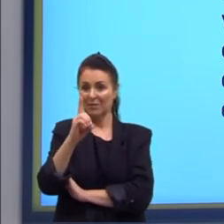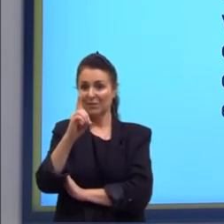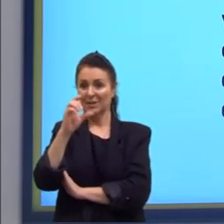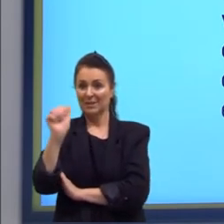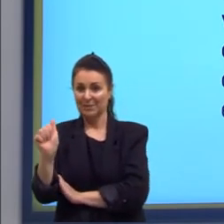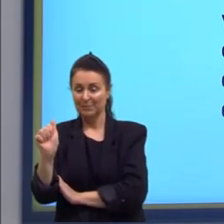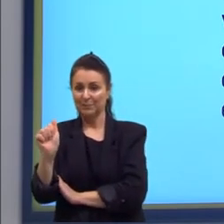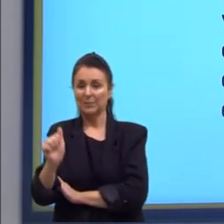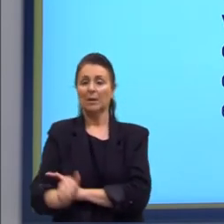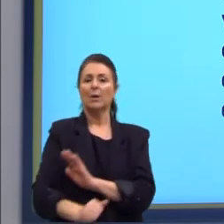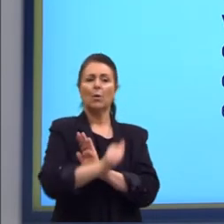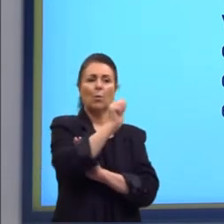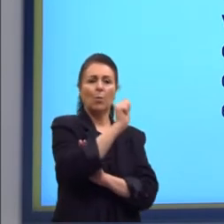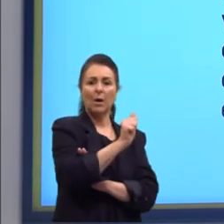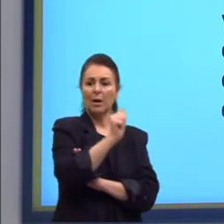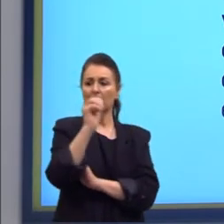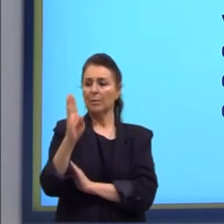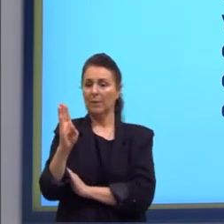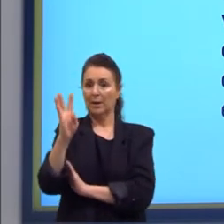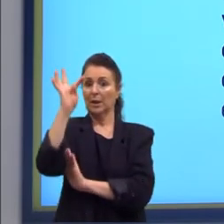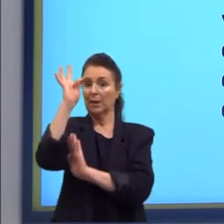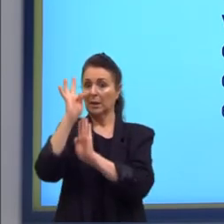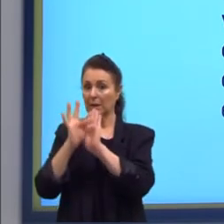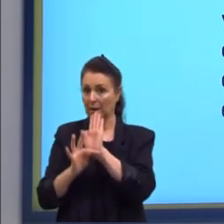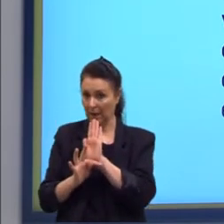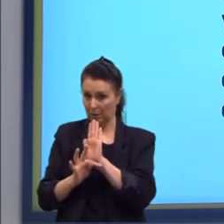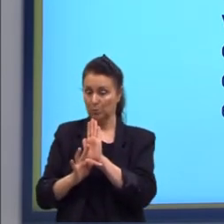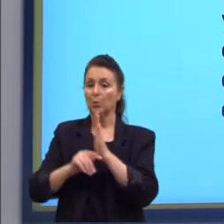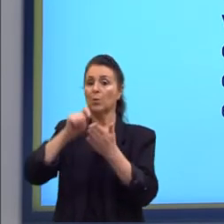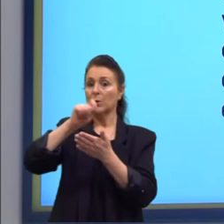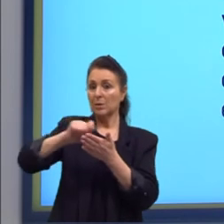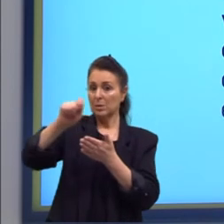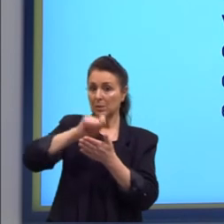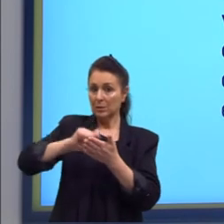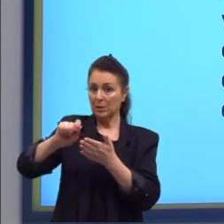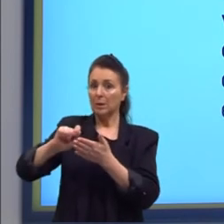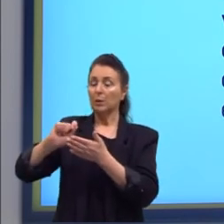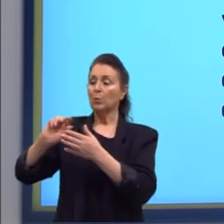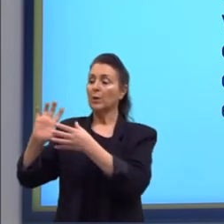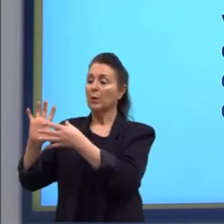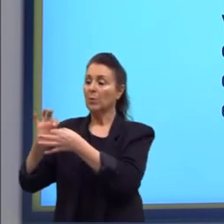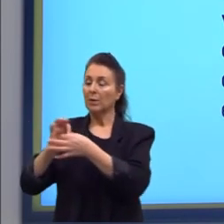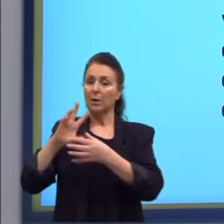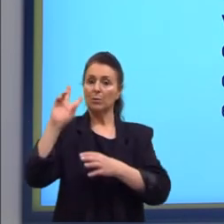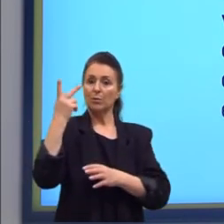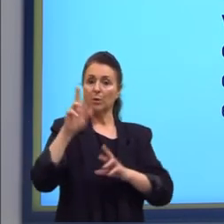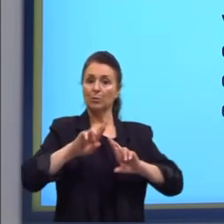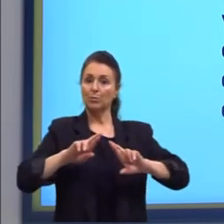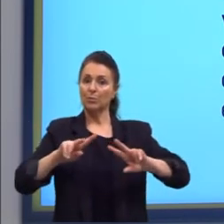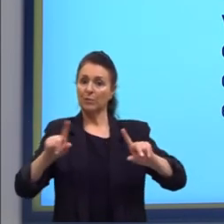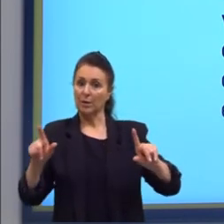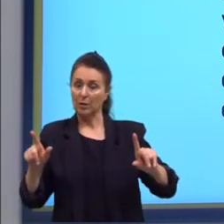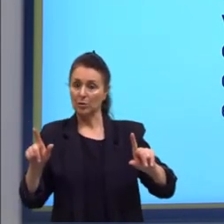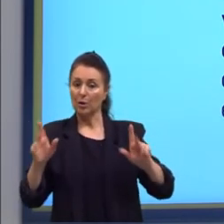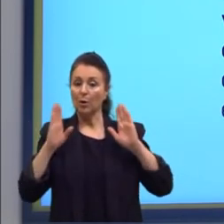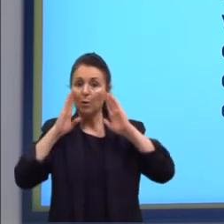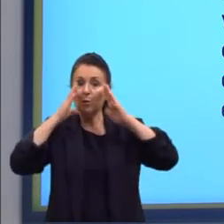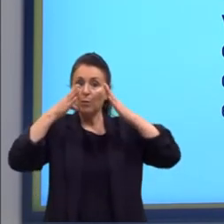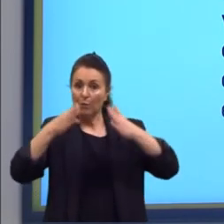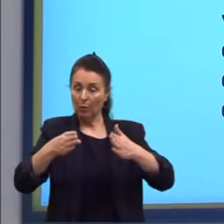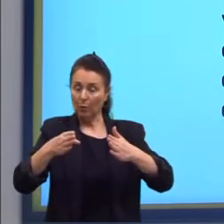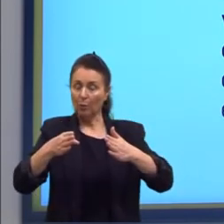Os textos A e B escritos em contextos históricos e culturais diversos enfocam o mesmo motivo